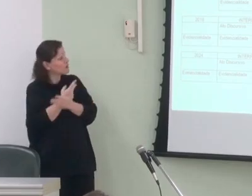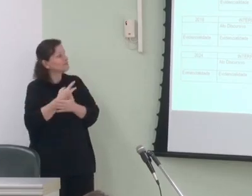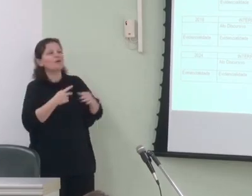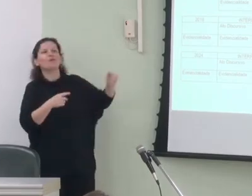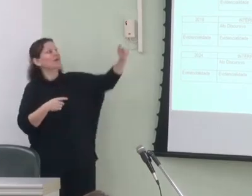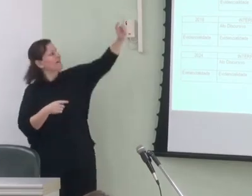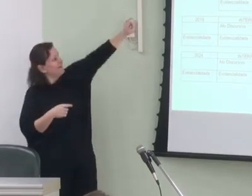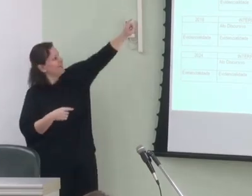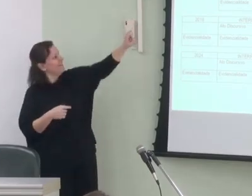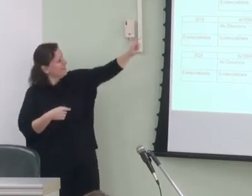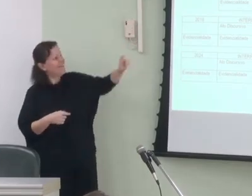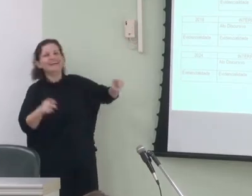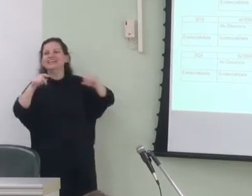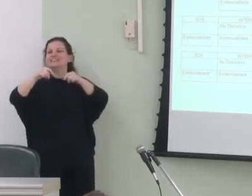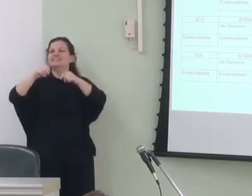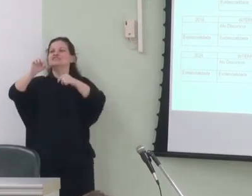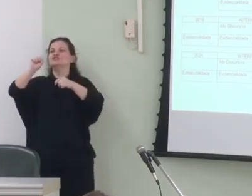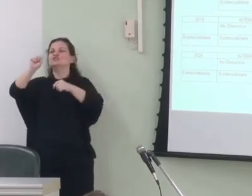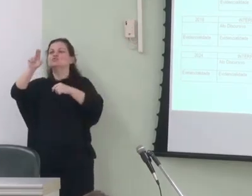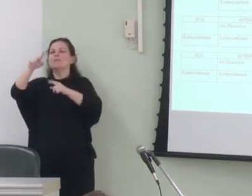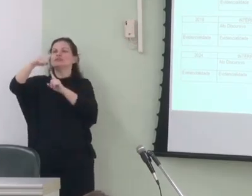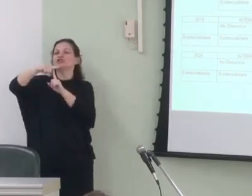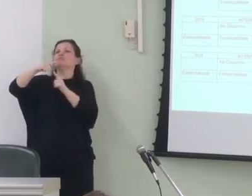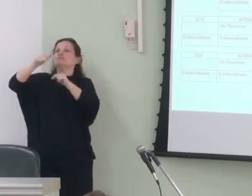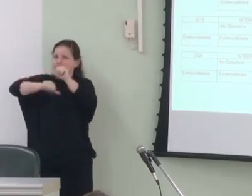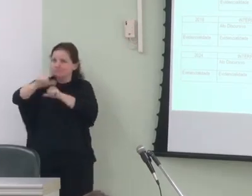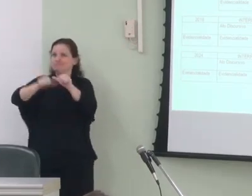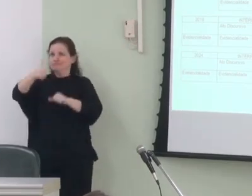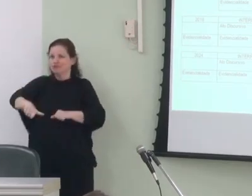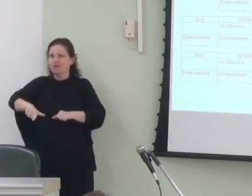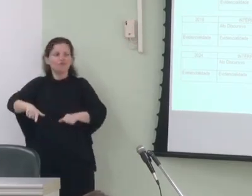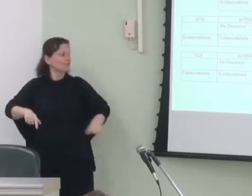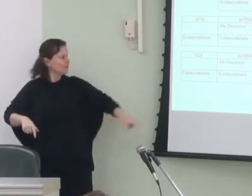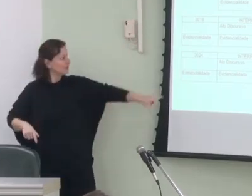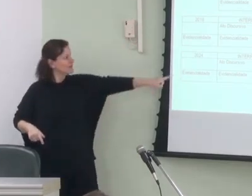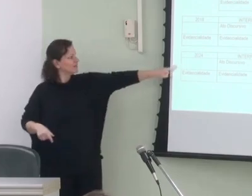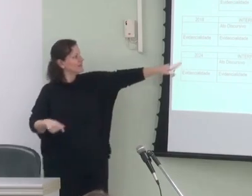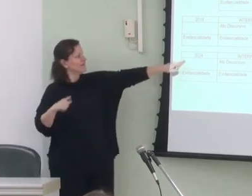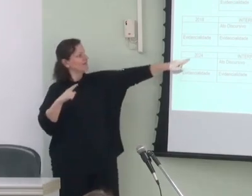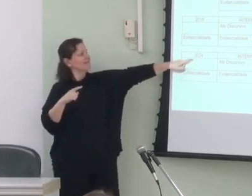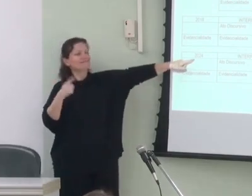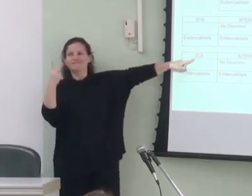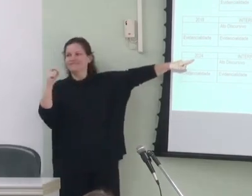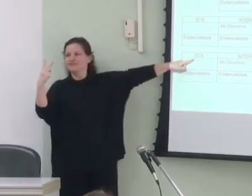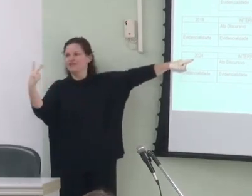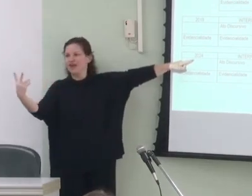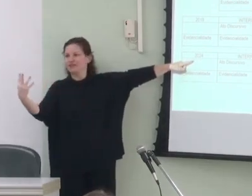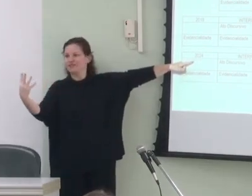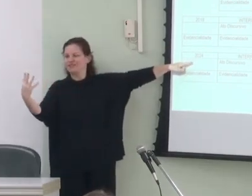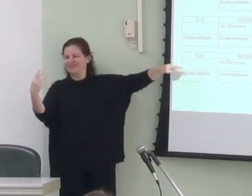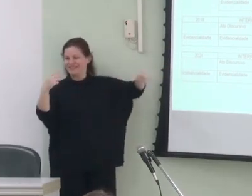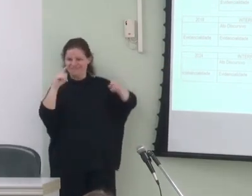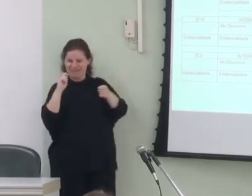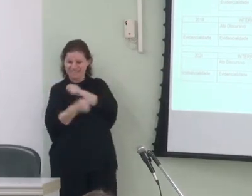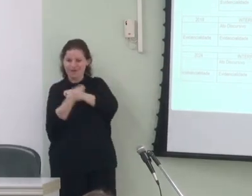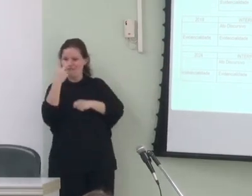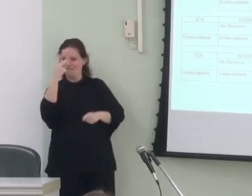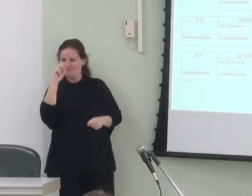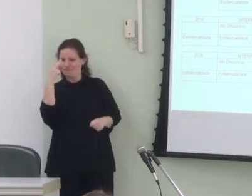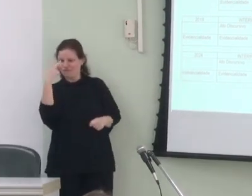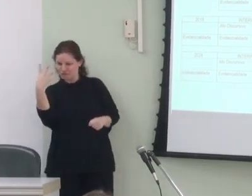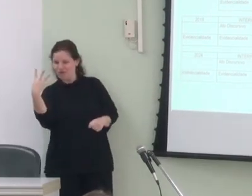quadro dos subtipos precisou ser refeito e aqui a gente tem no último versão de 2024